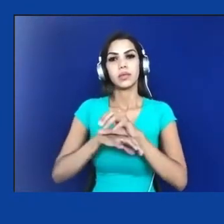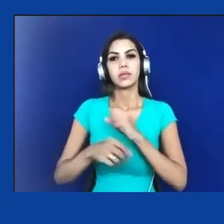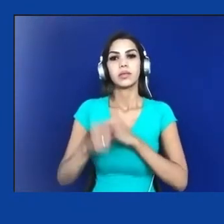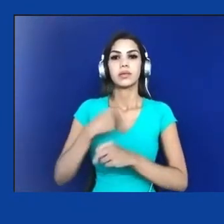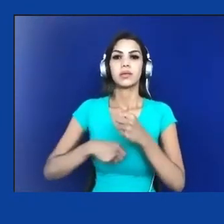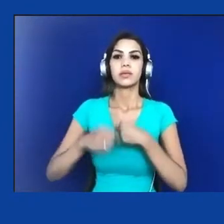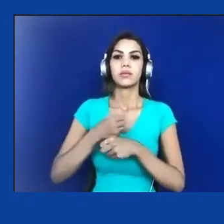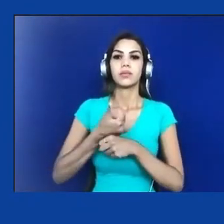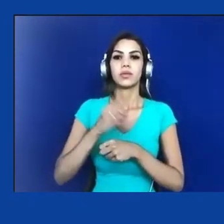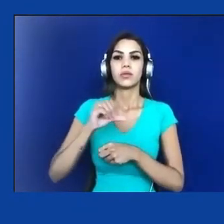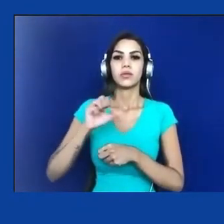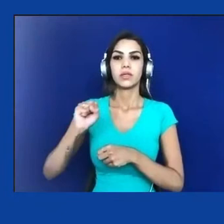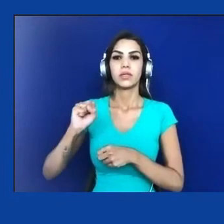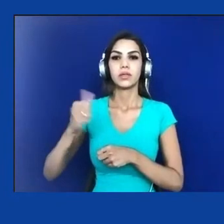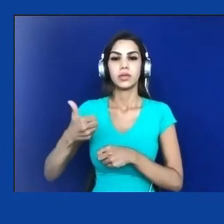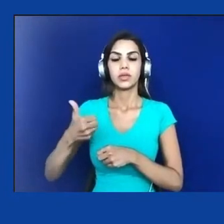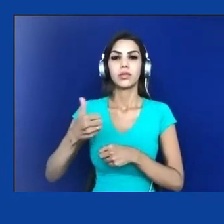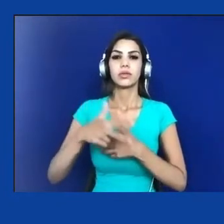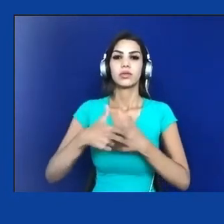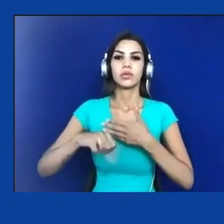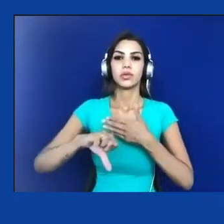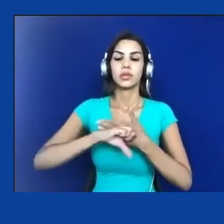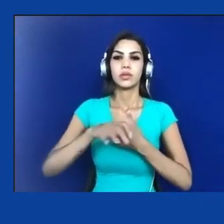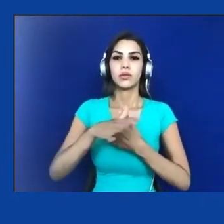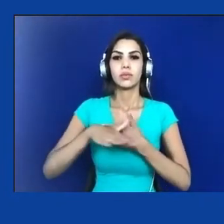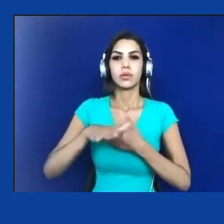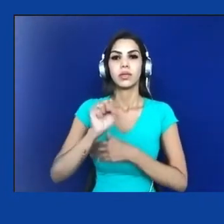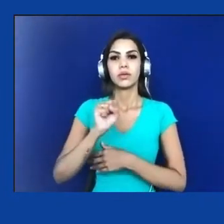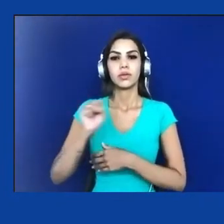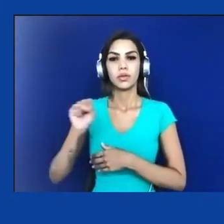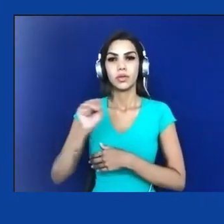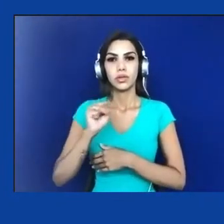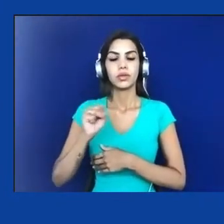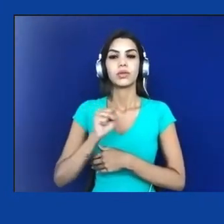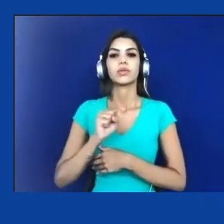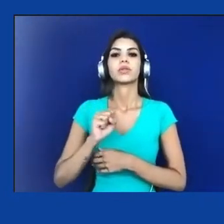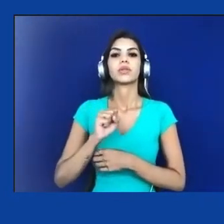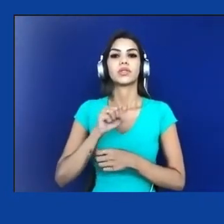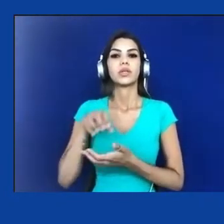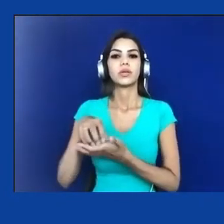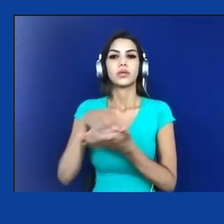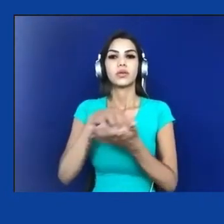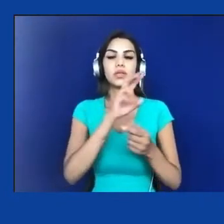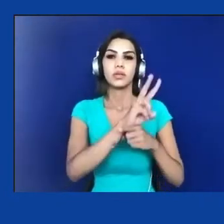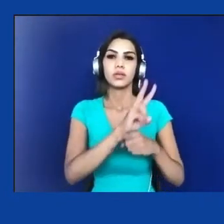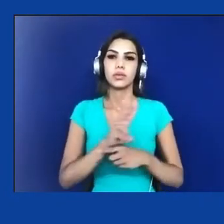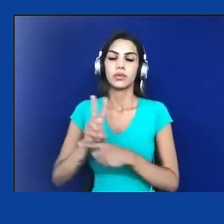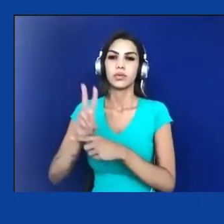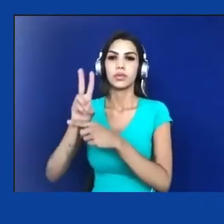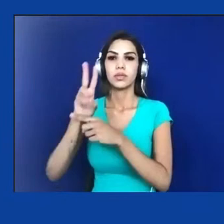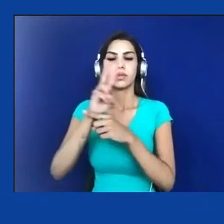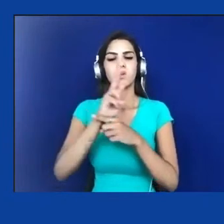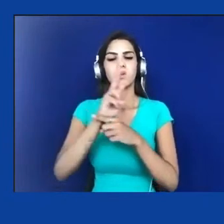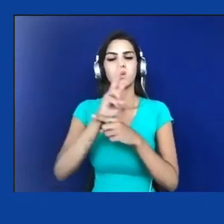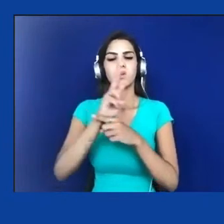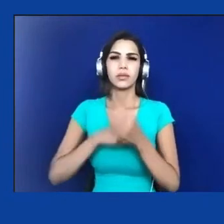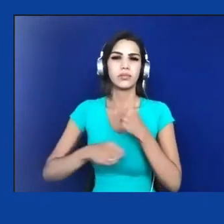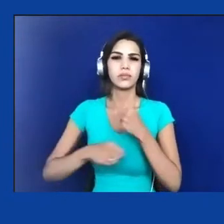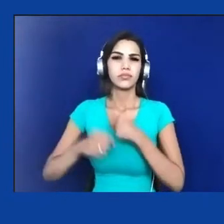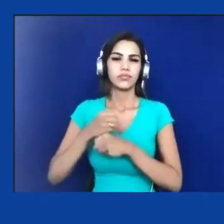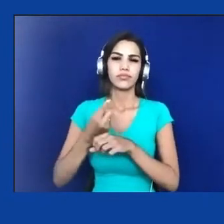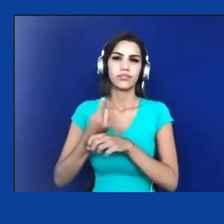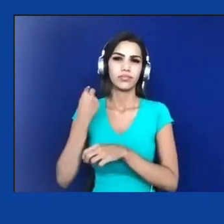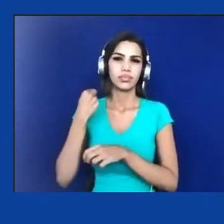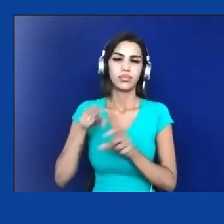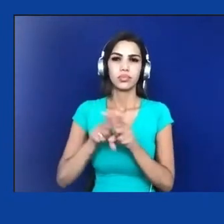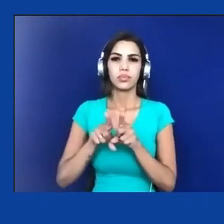de 98, o Sistema Nacional de Unidade de Conservação de 2000, enfim, é uma pletora de dispositivos e de